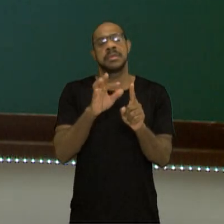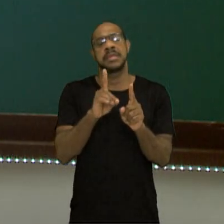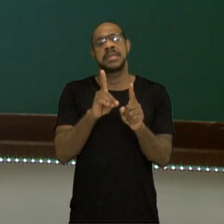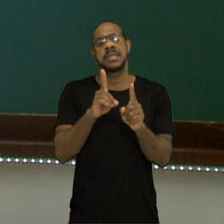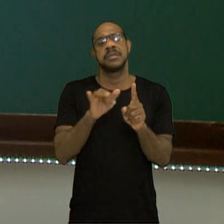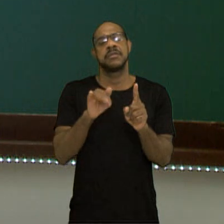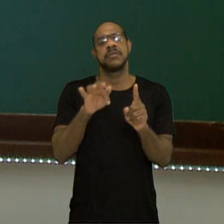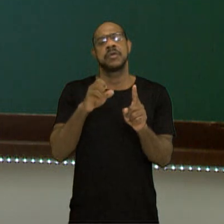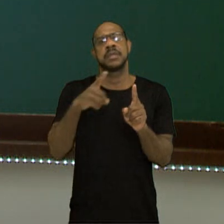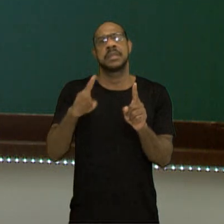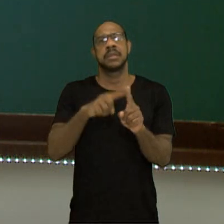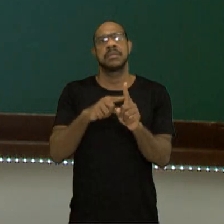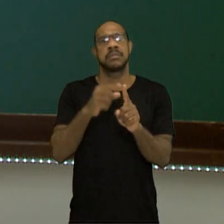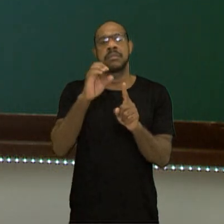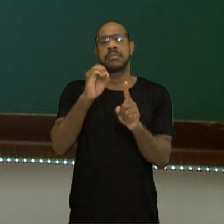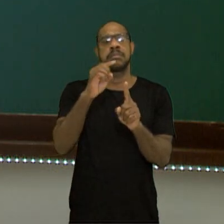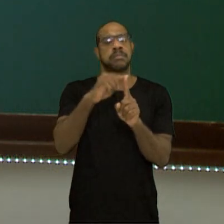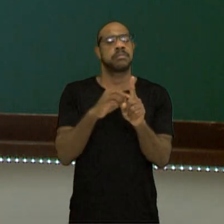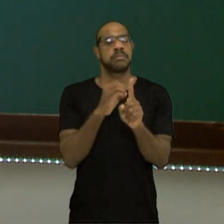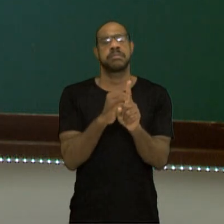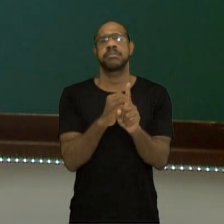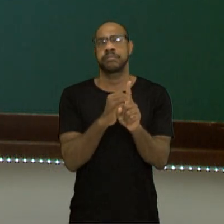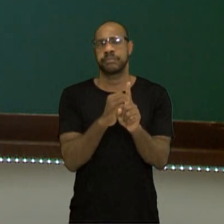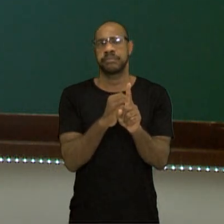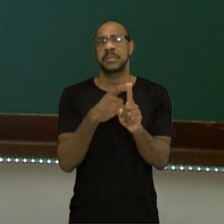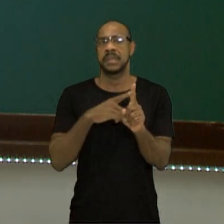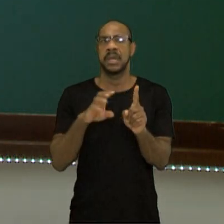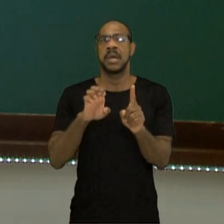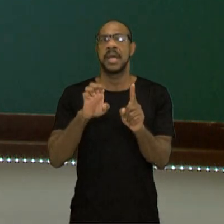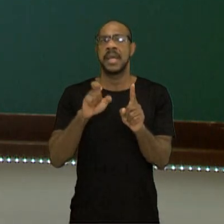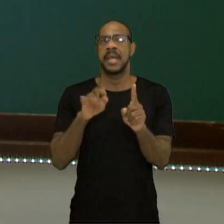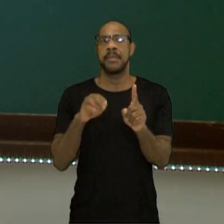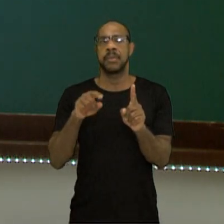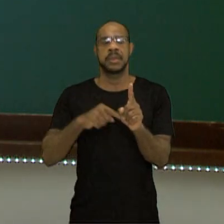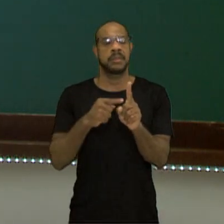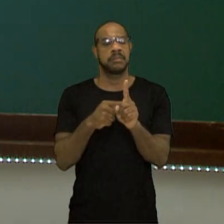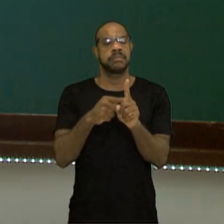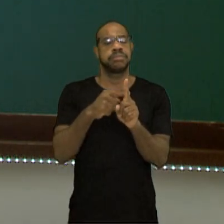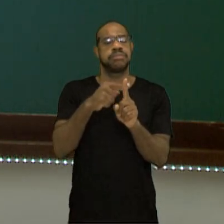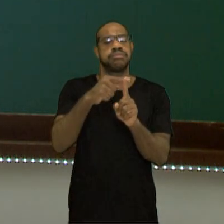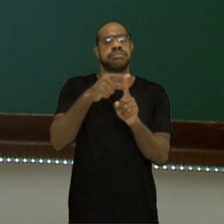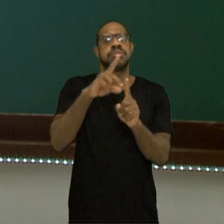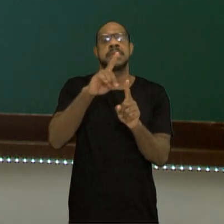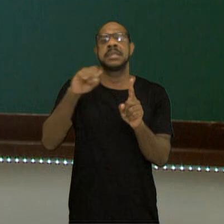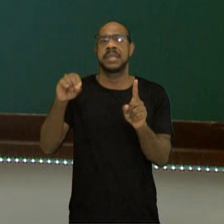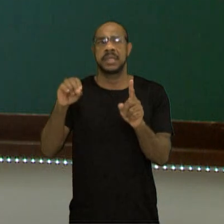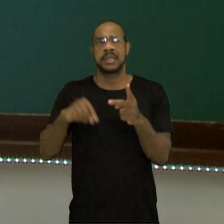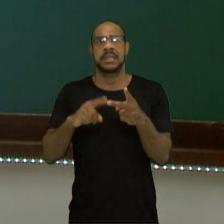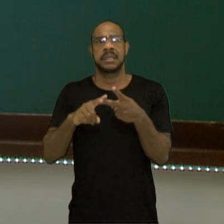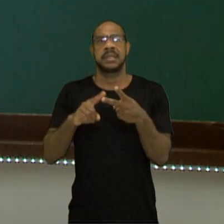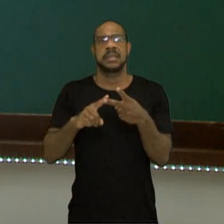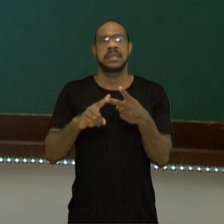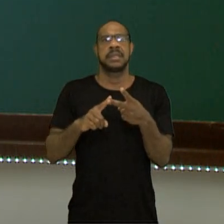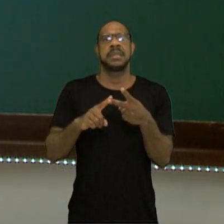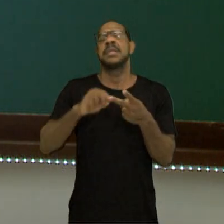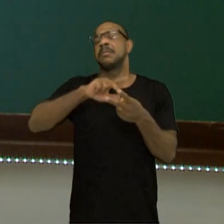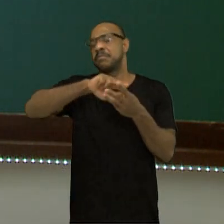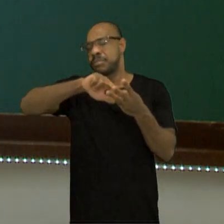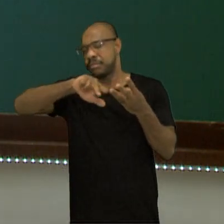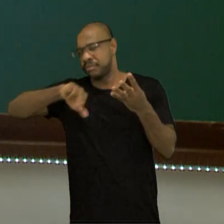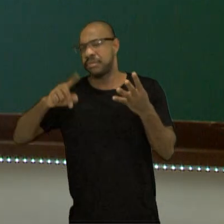zero graus. Tem a sua temperatura de ebulição, 100 graus, solubilidade,